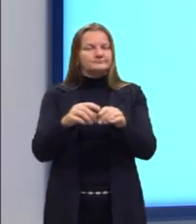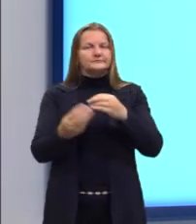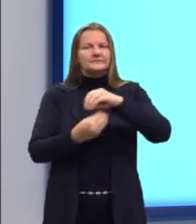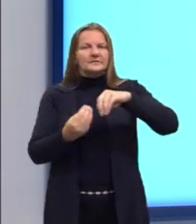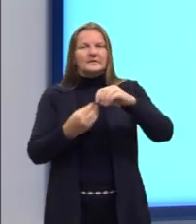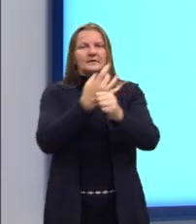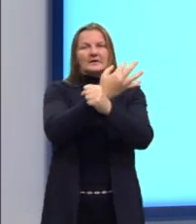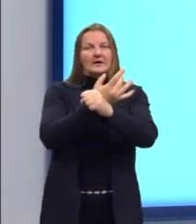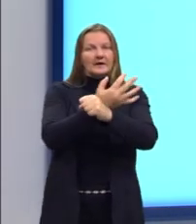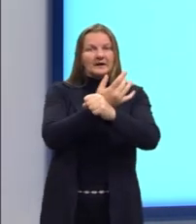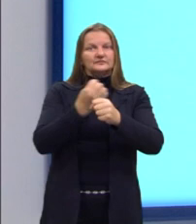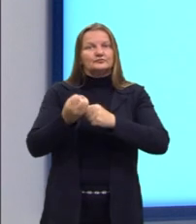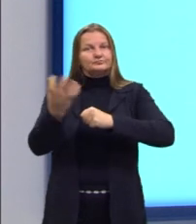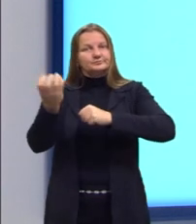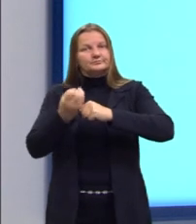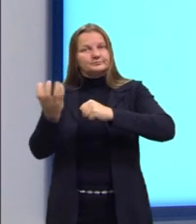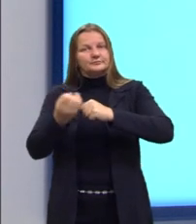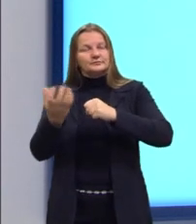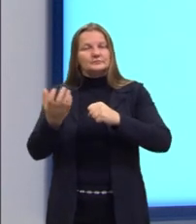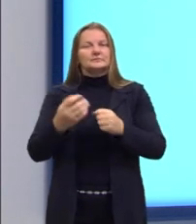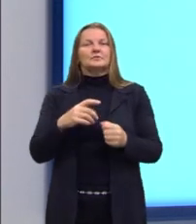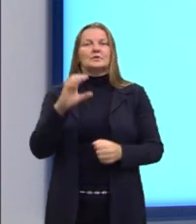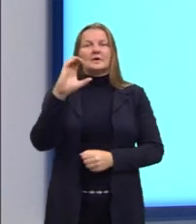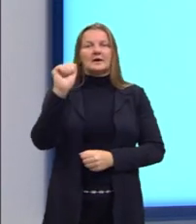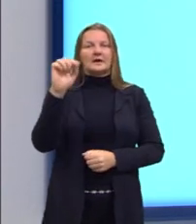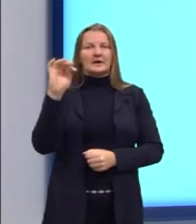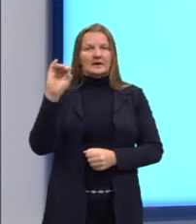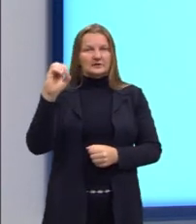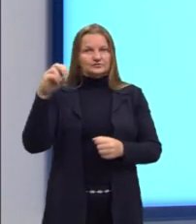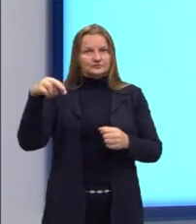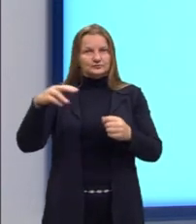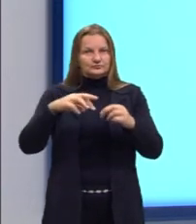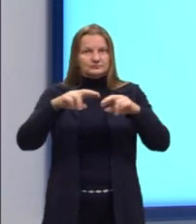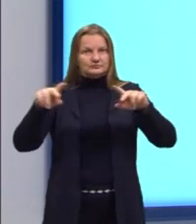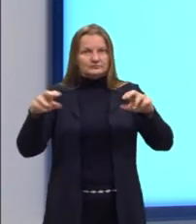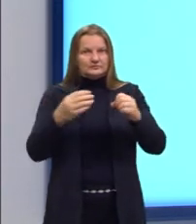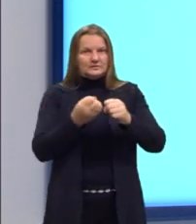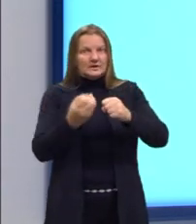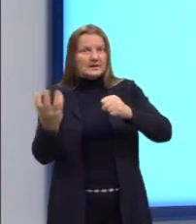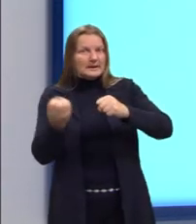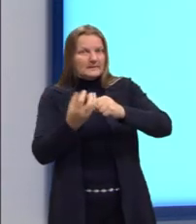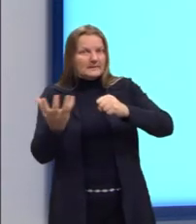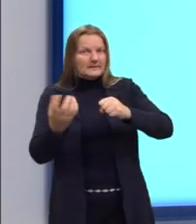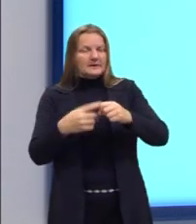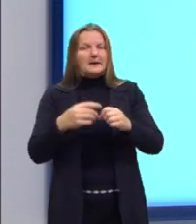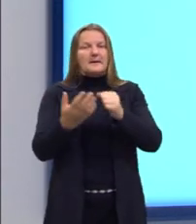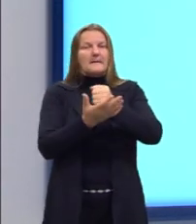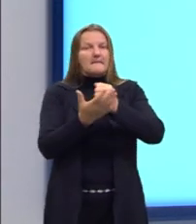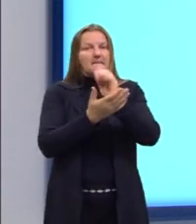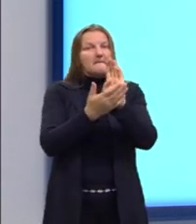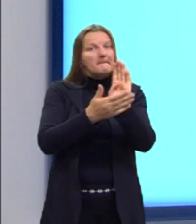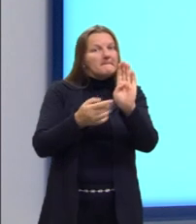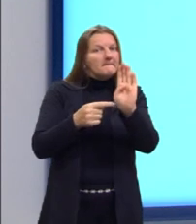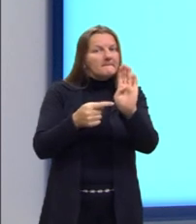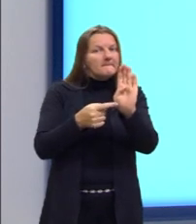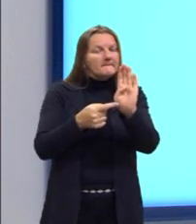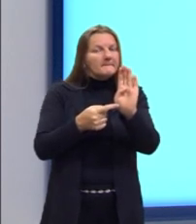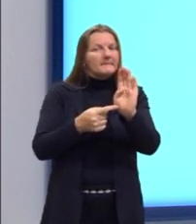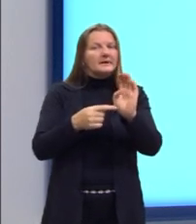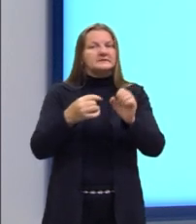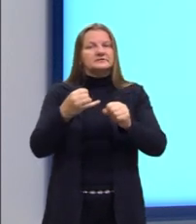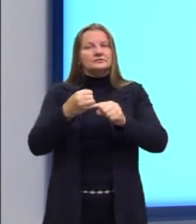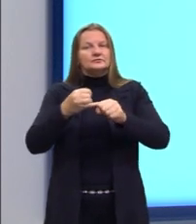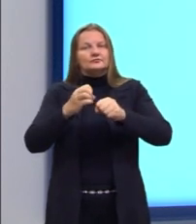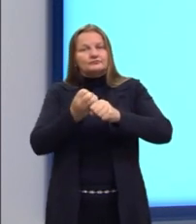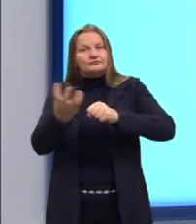ácidos libera o cátion, aqui, libera o cátion. Bases liberam o ânion. Esse